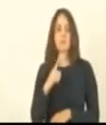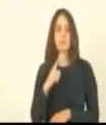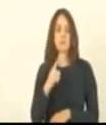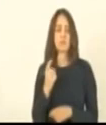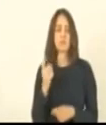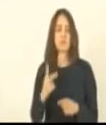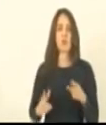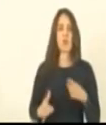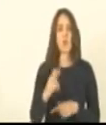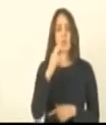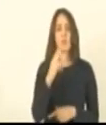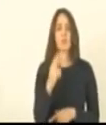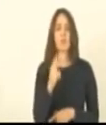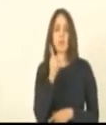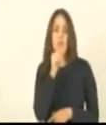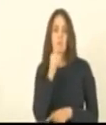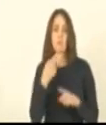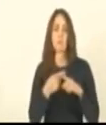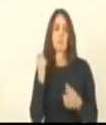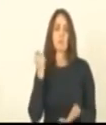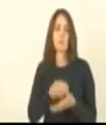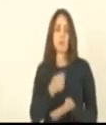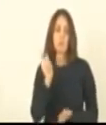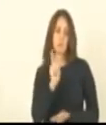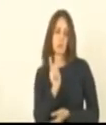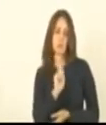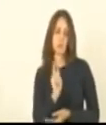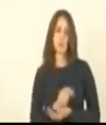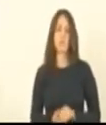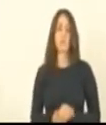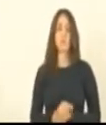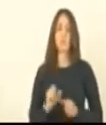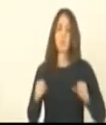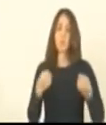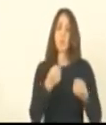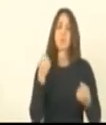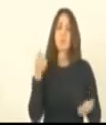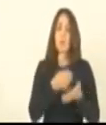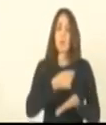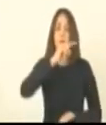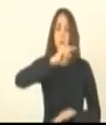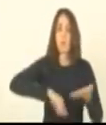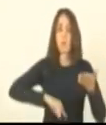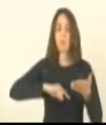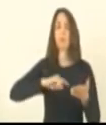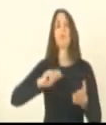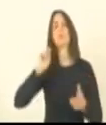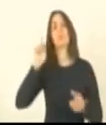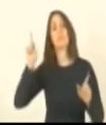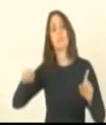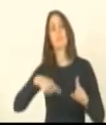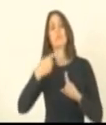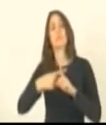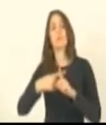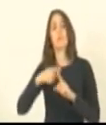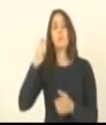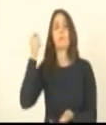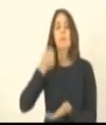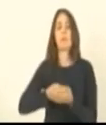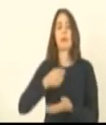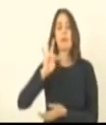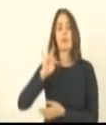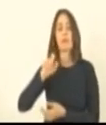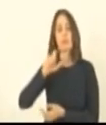cortada por falta de pagamento além de fazer o esforço de pagar essas contas essas pessoas precisam ainda pagar a